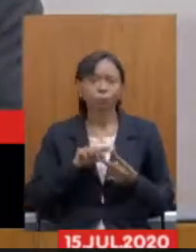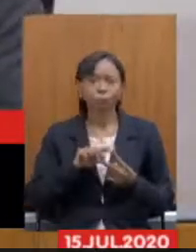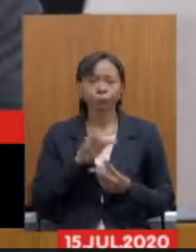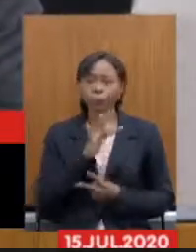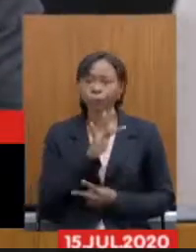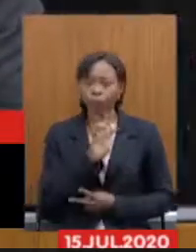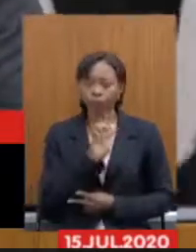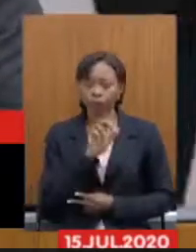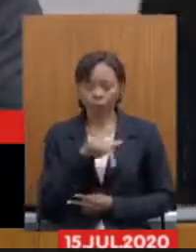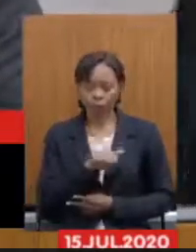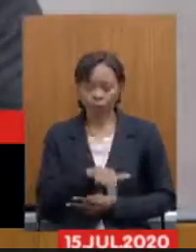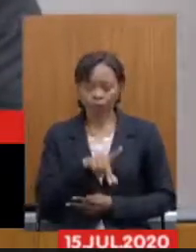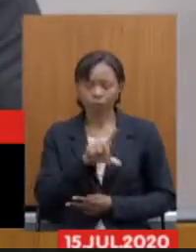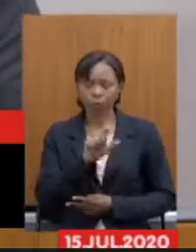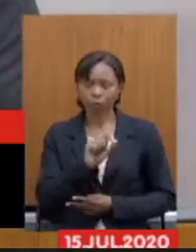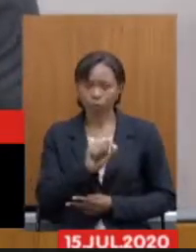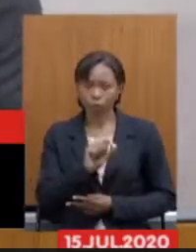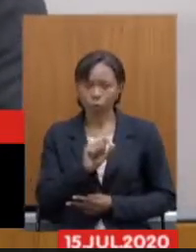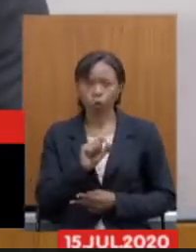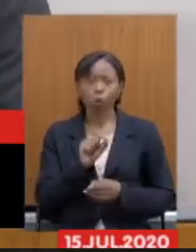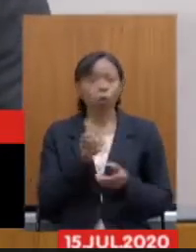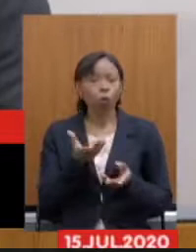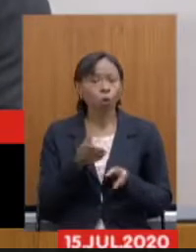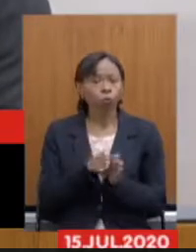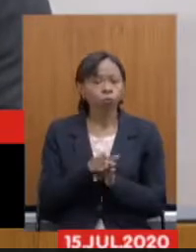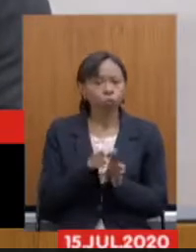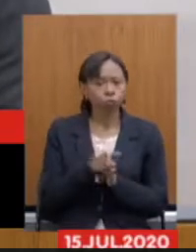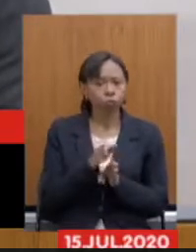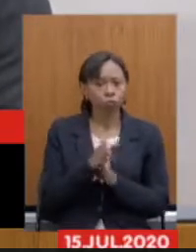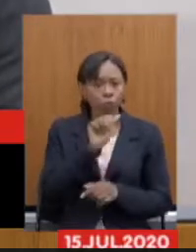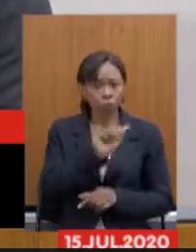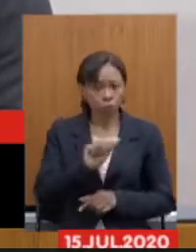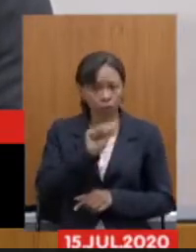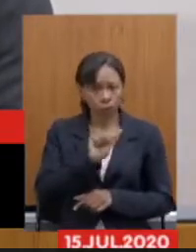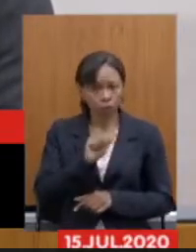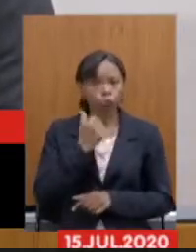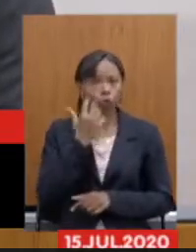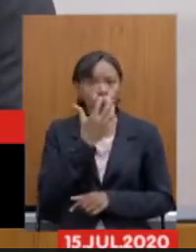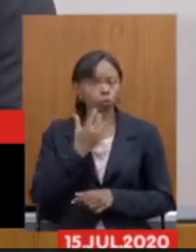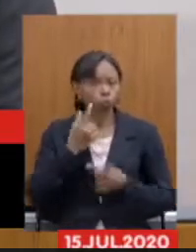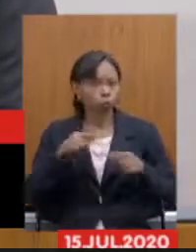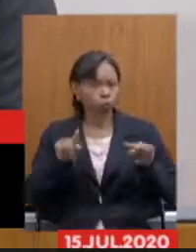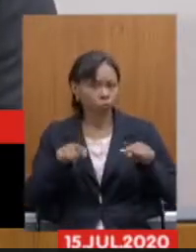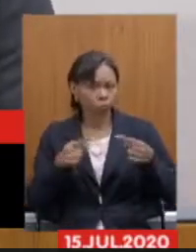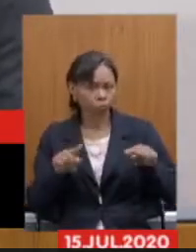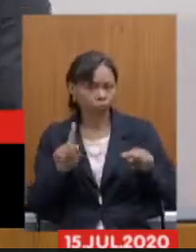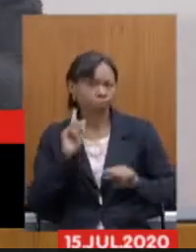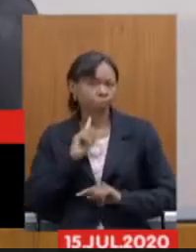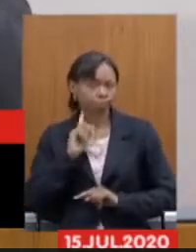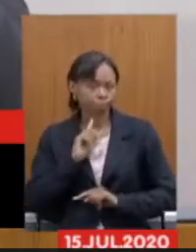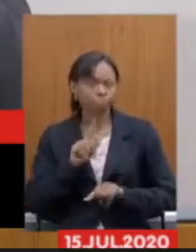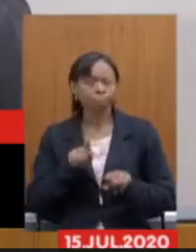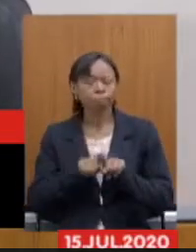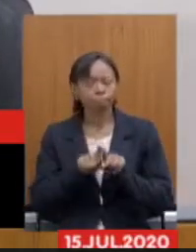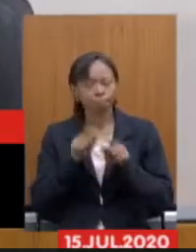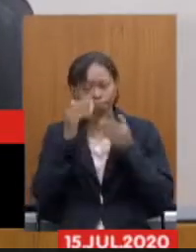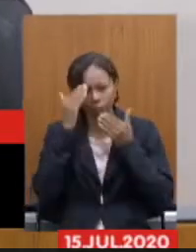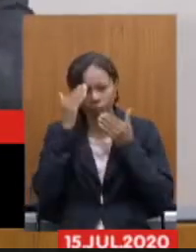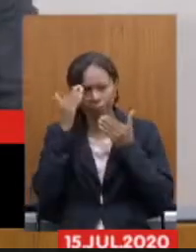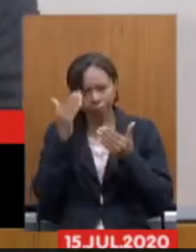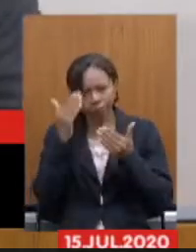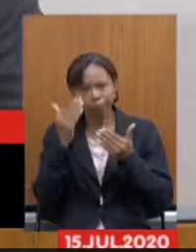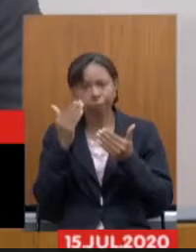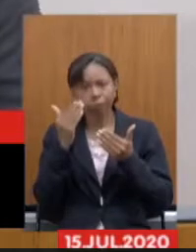conselheiro da Associação dos Músicos da Orquestra Sinfônica de Minas Gerais. Nós registramos e agradecemos a